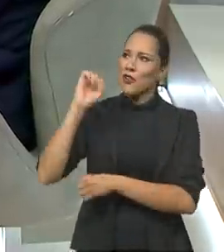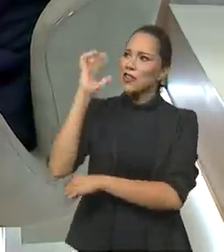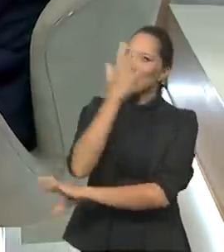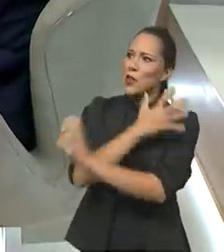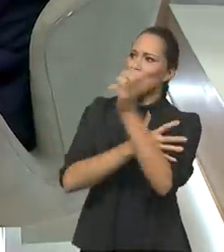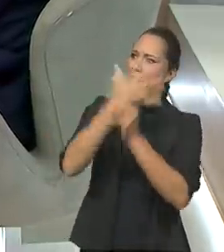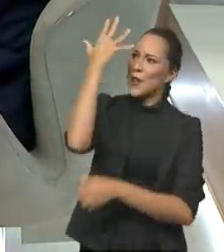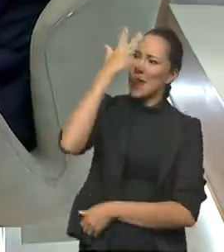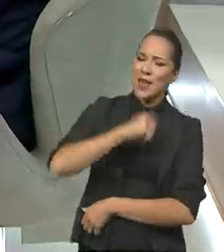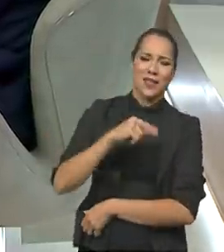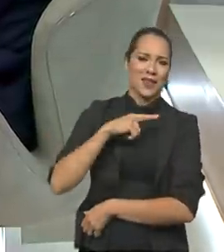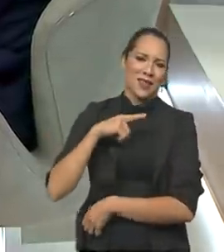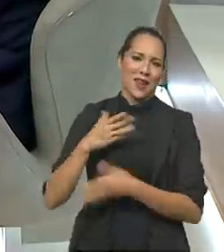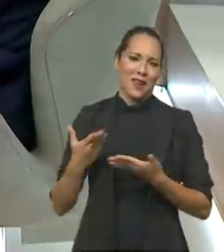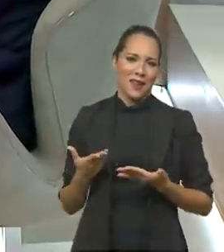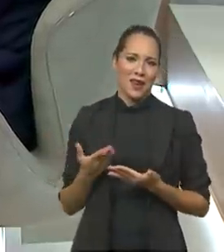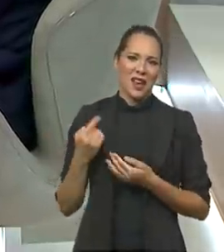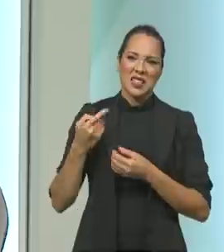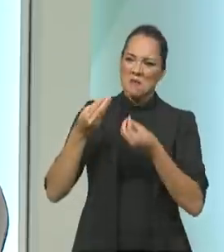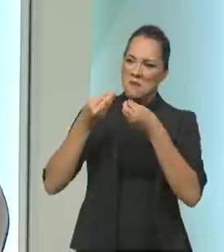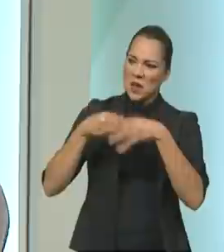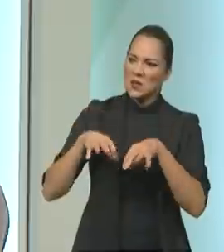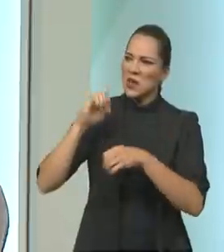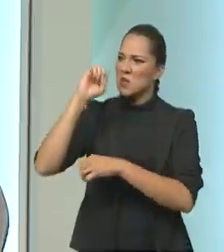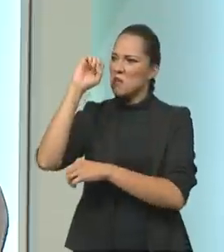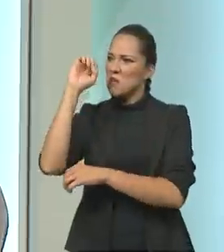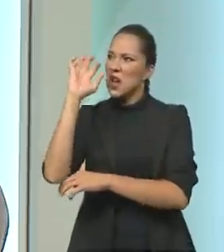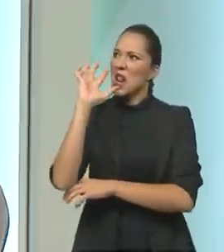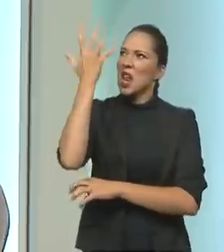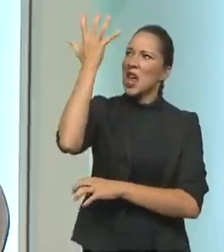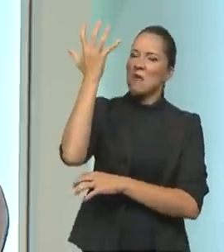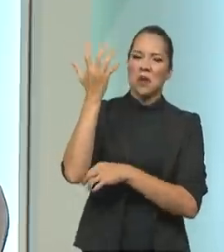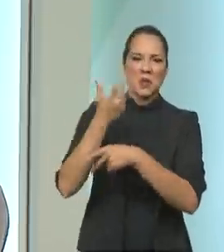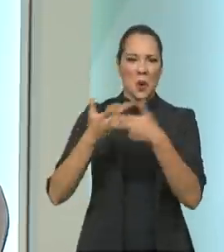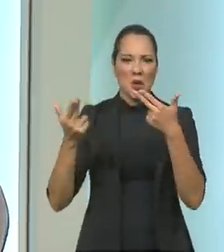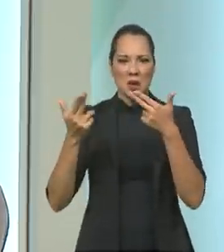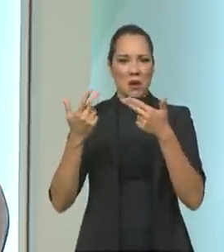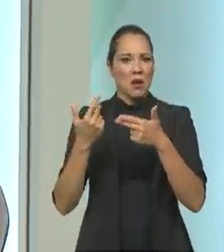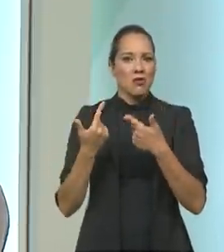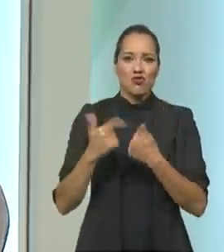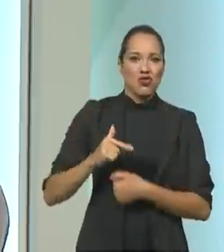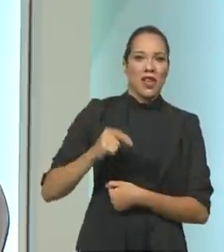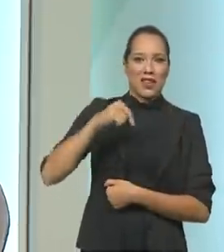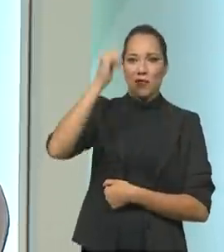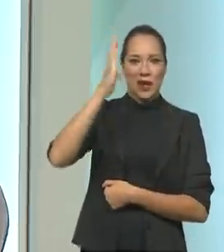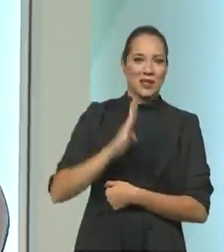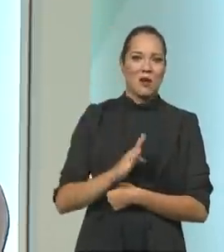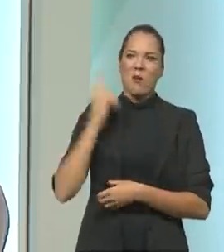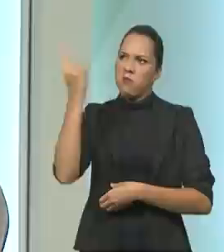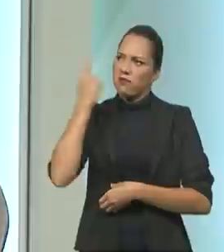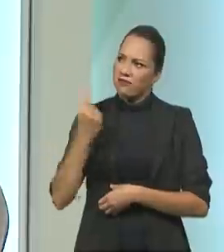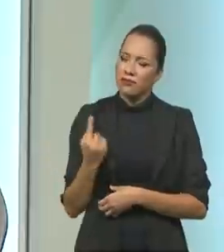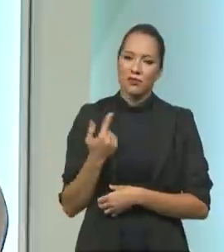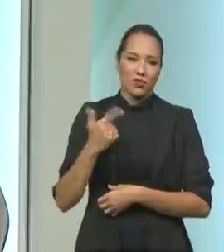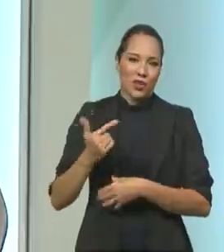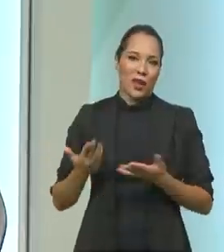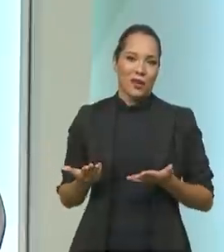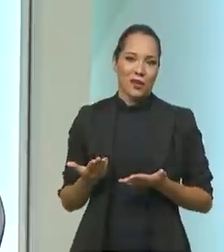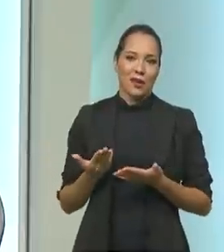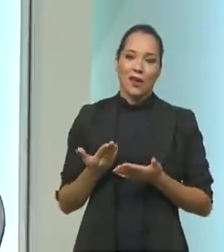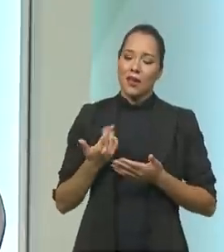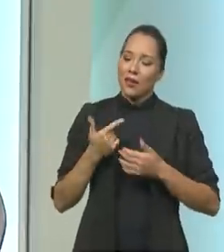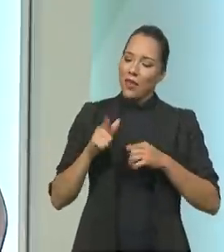exuberante que nós temos e sem desastres naturais, de tornar a atividade de cruzeiro uma atividade perene no nosso país, gerando emprego e